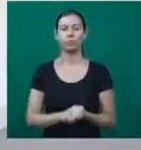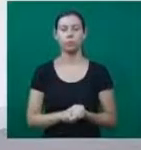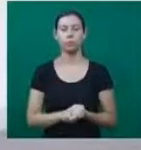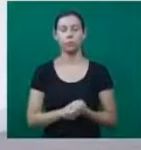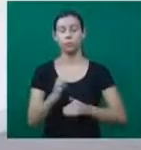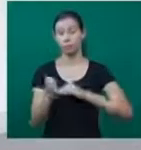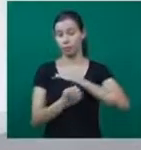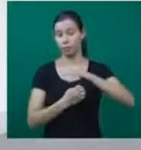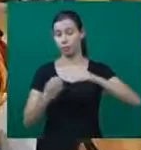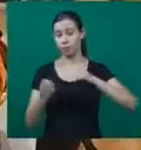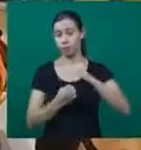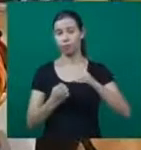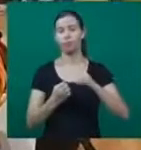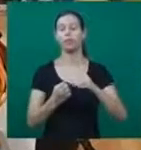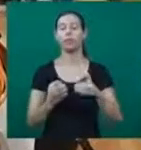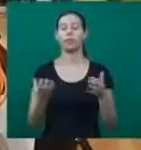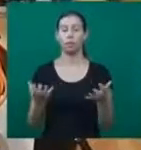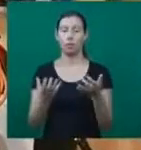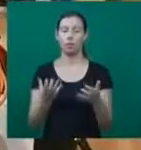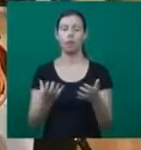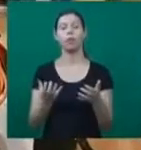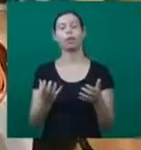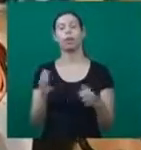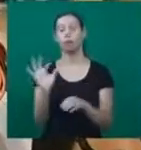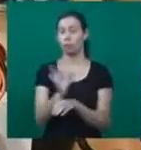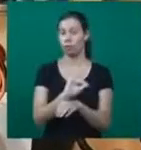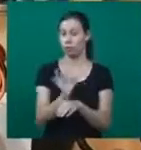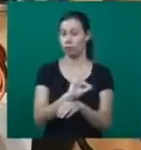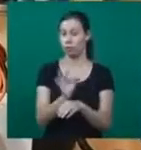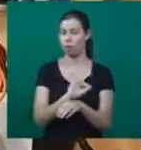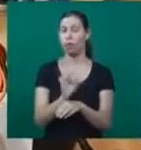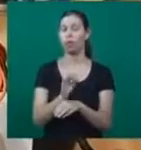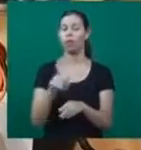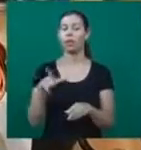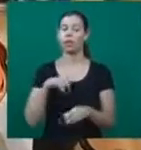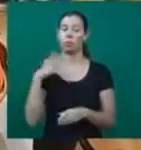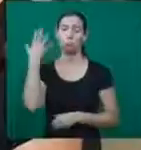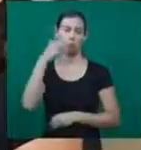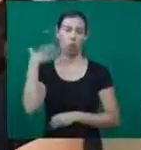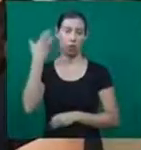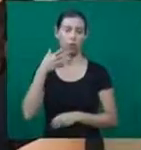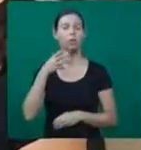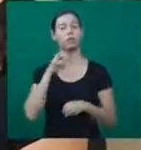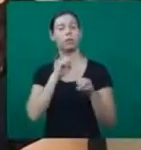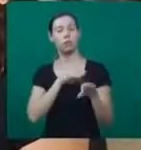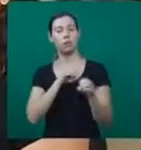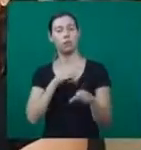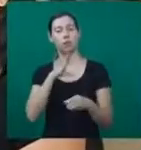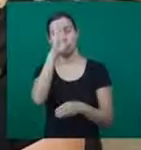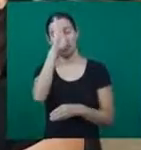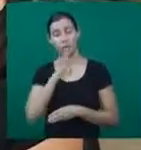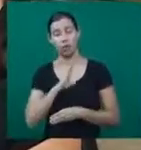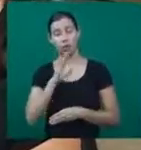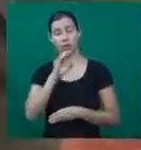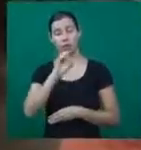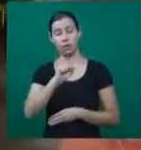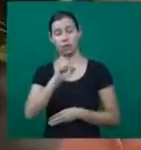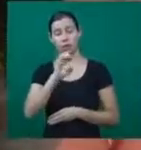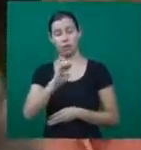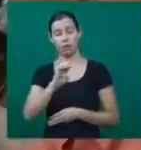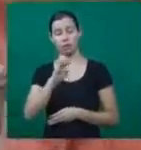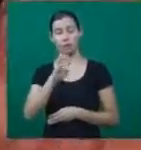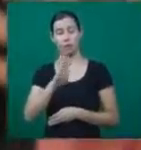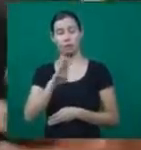Microempreendedores e quem pretende entrar para a formalidade estão tendo palestras e orientações de graça pelo Sebrae, uma semana inteira